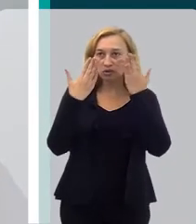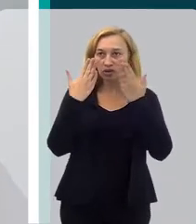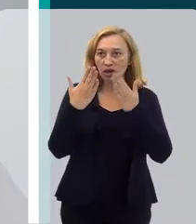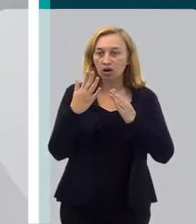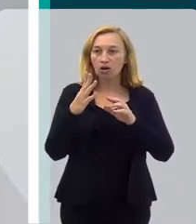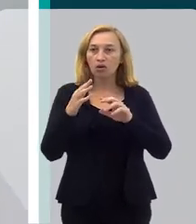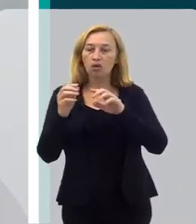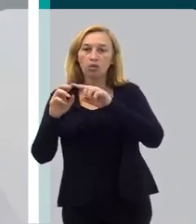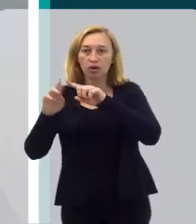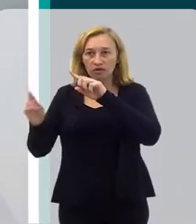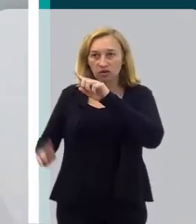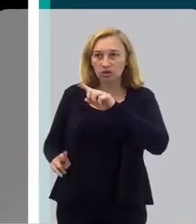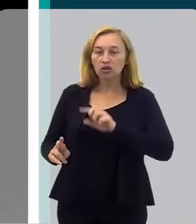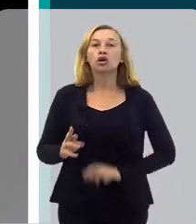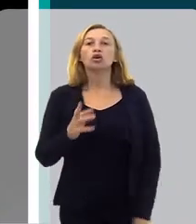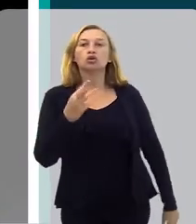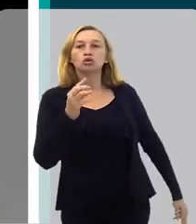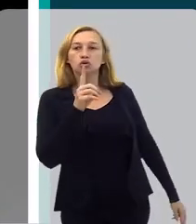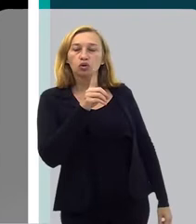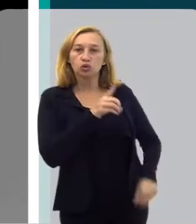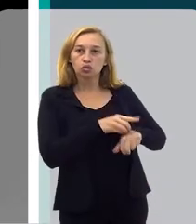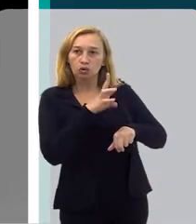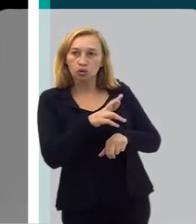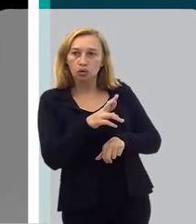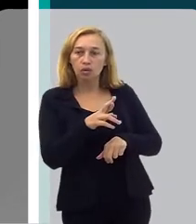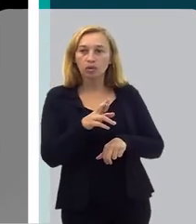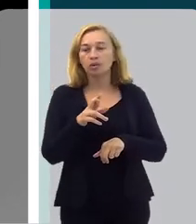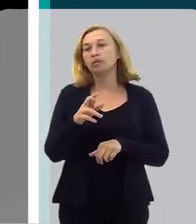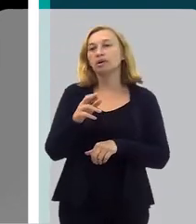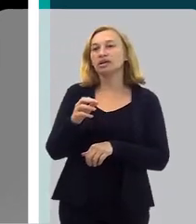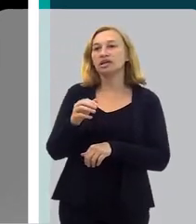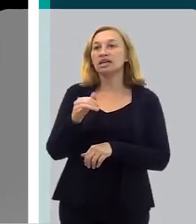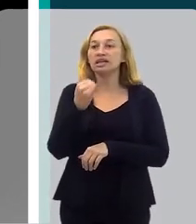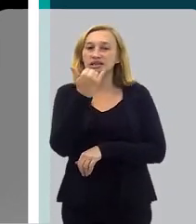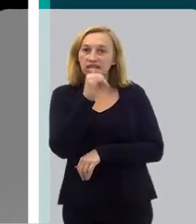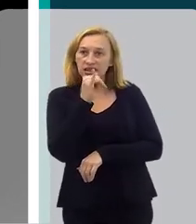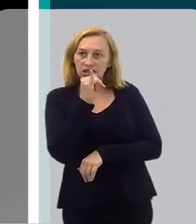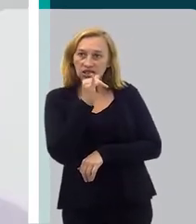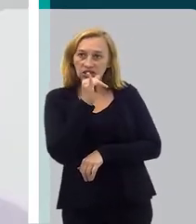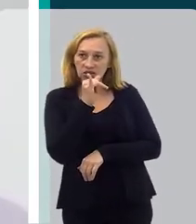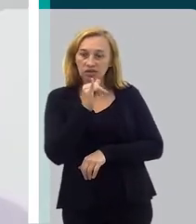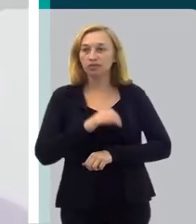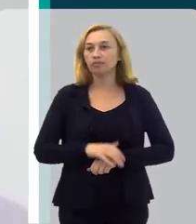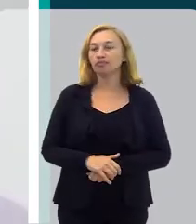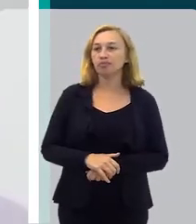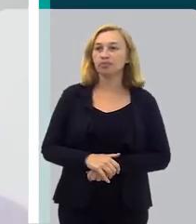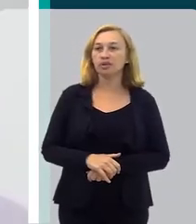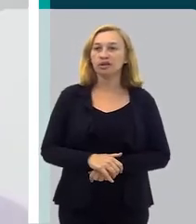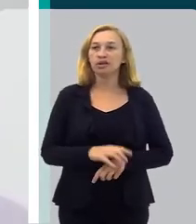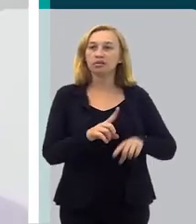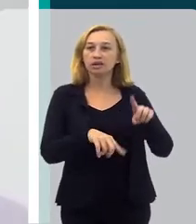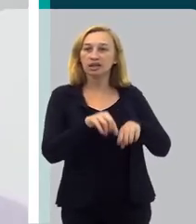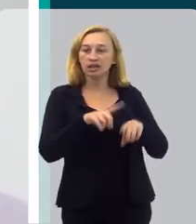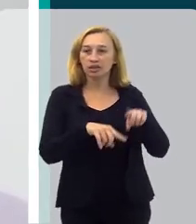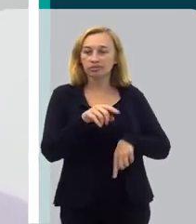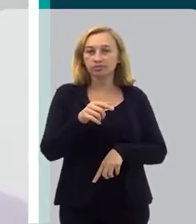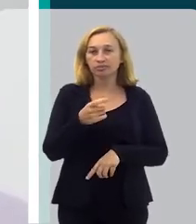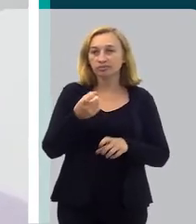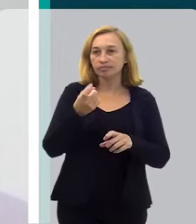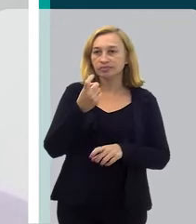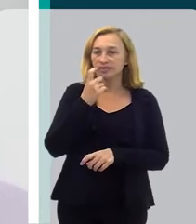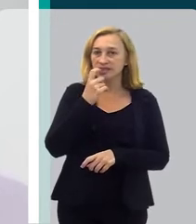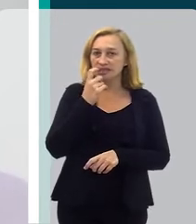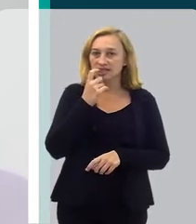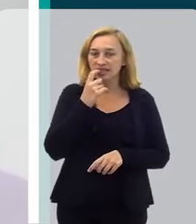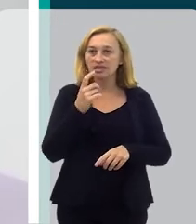psicologia pelo UFRJ. Doutor Marcelo Pouto, dentista e mestre em dentística restauradora e materiais